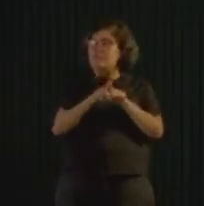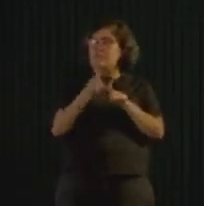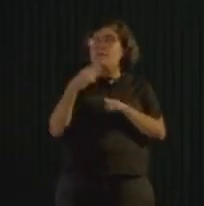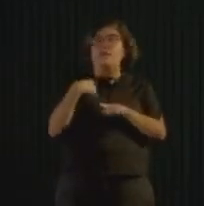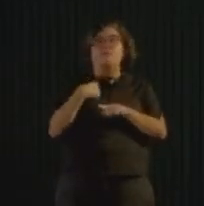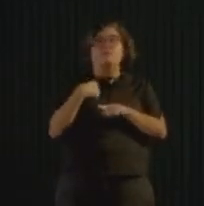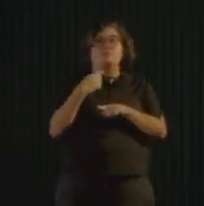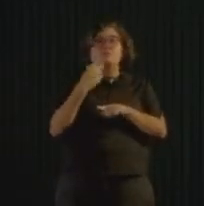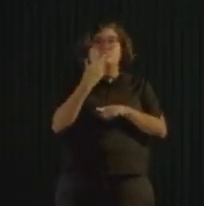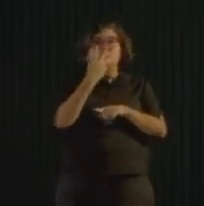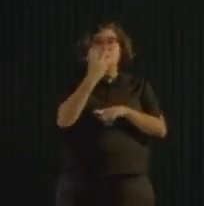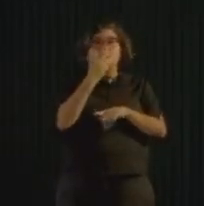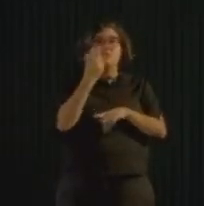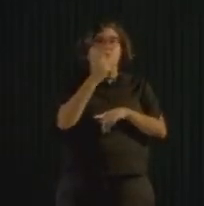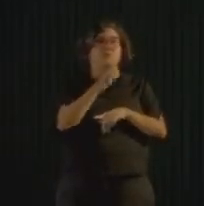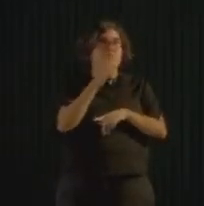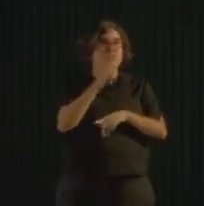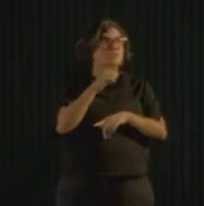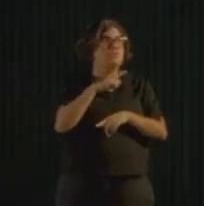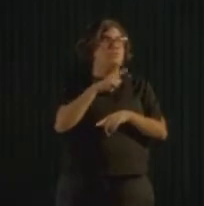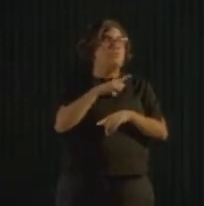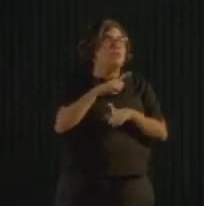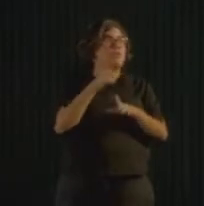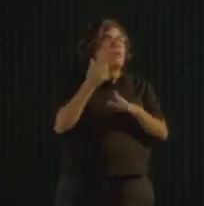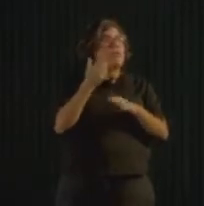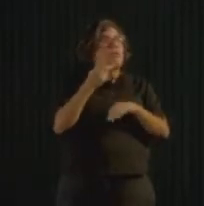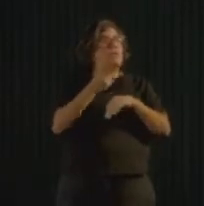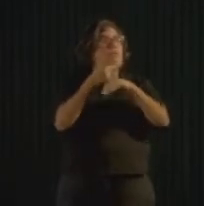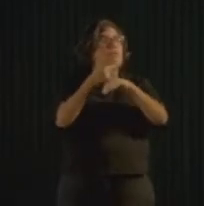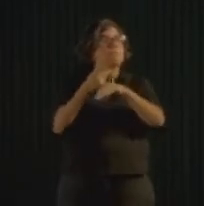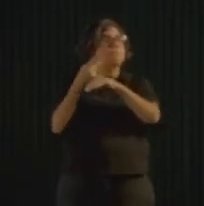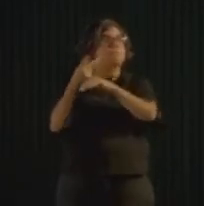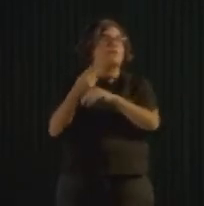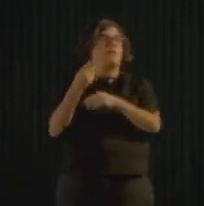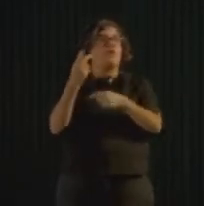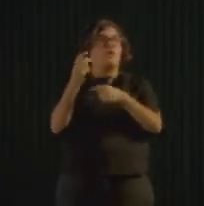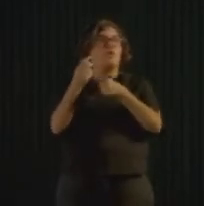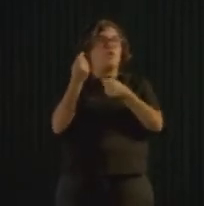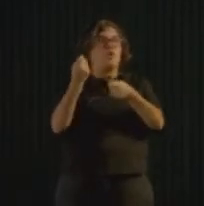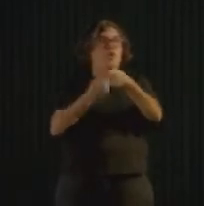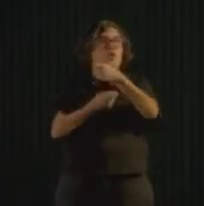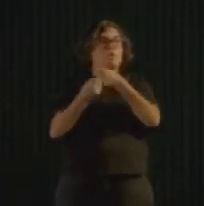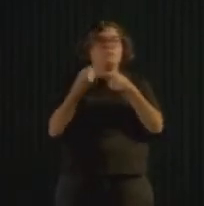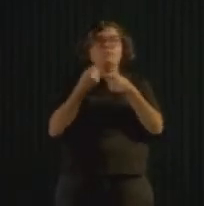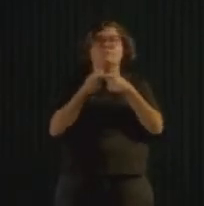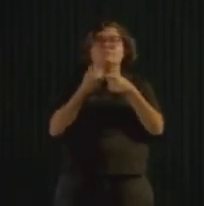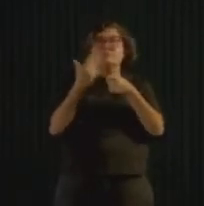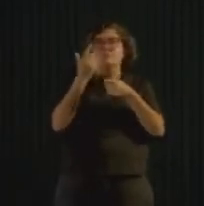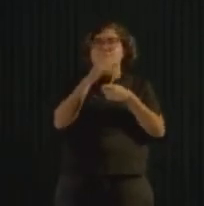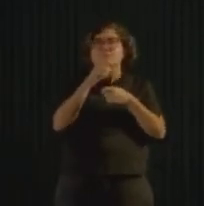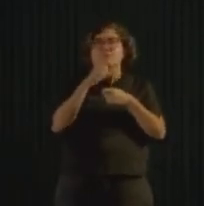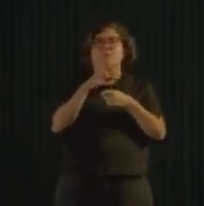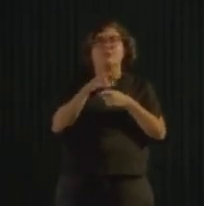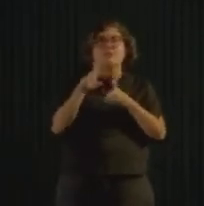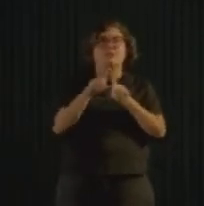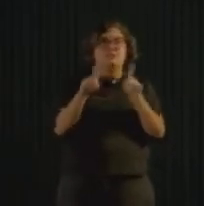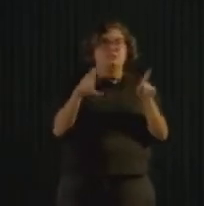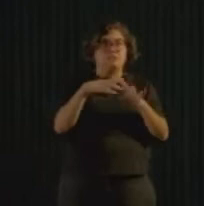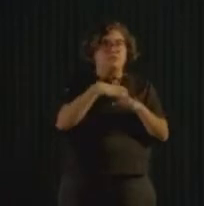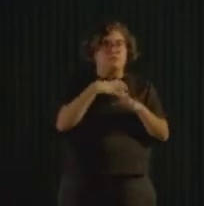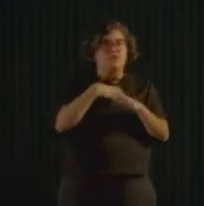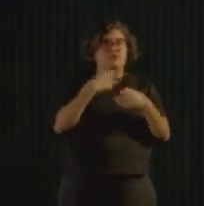segregação na fonte e a recompensa econômica. Não a recompensa econômica, mas o incentivo econômico, paga